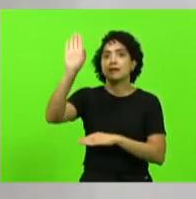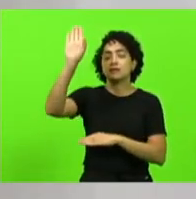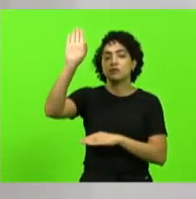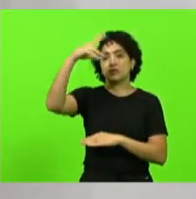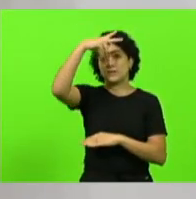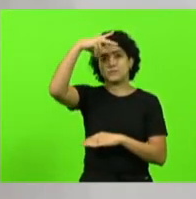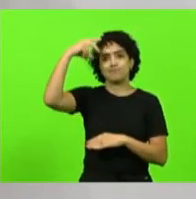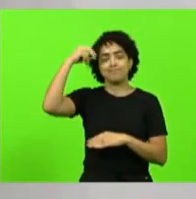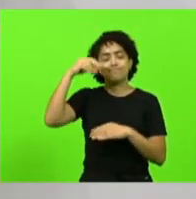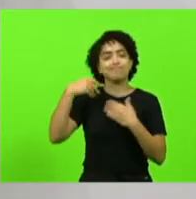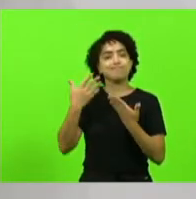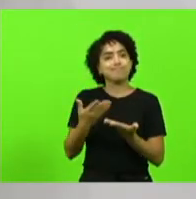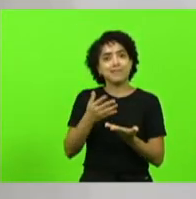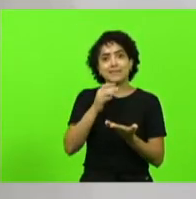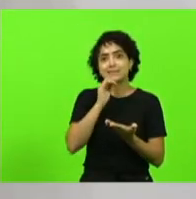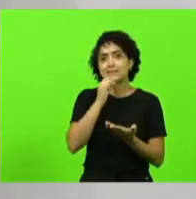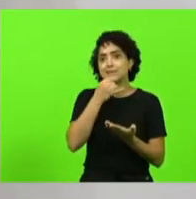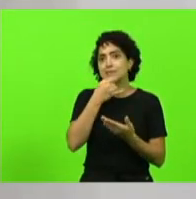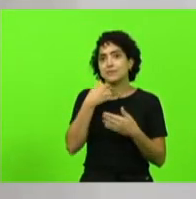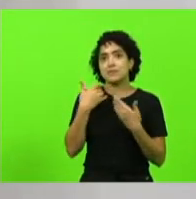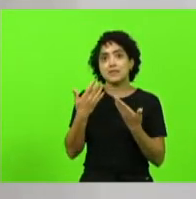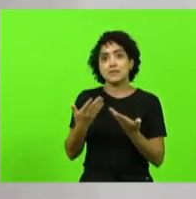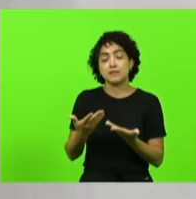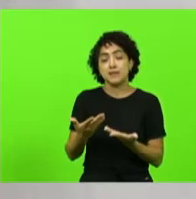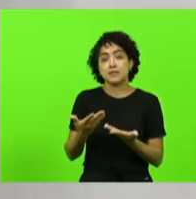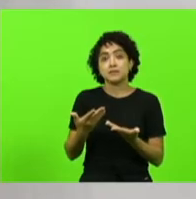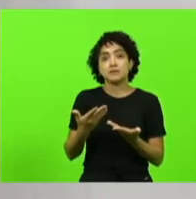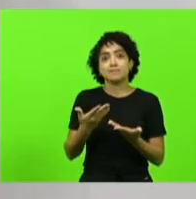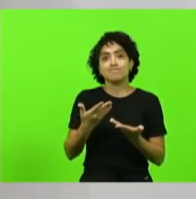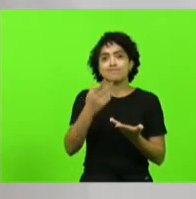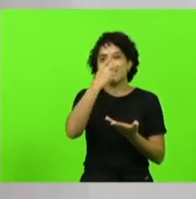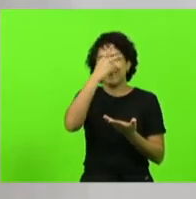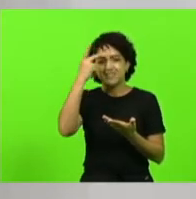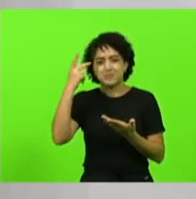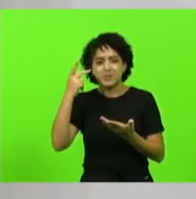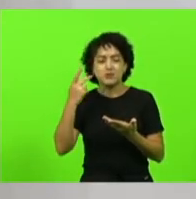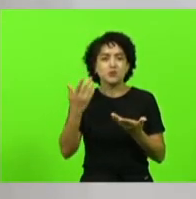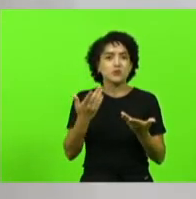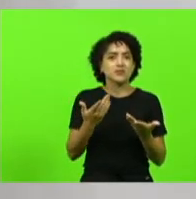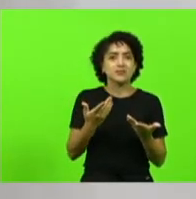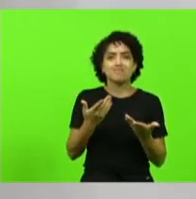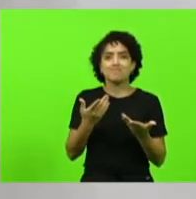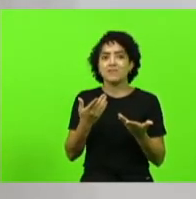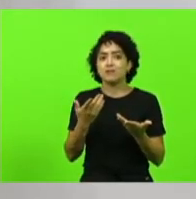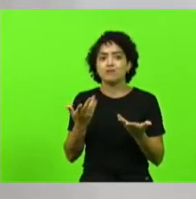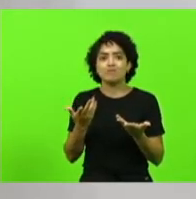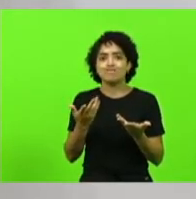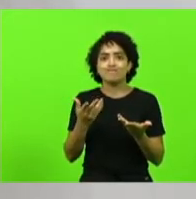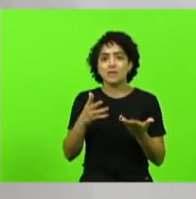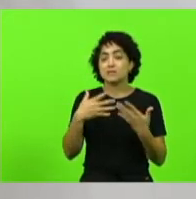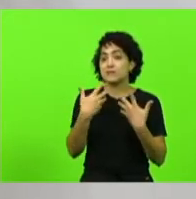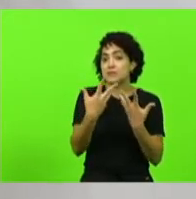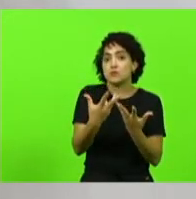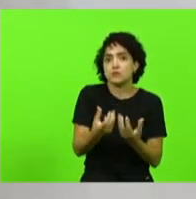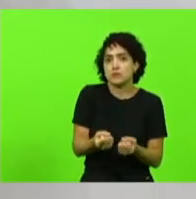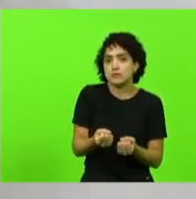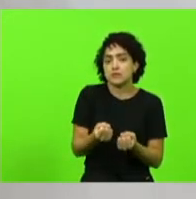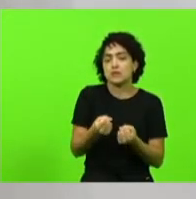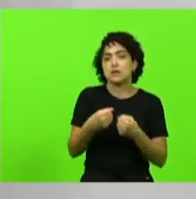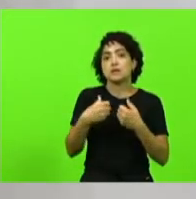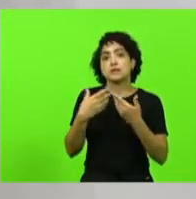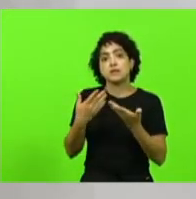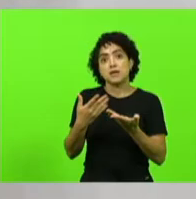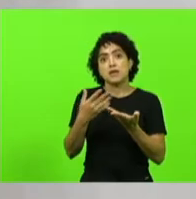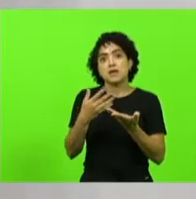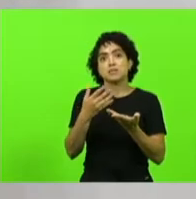infelizmente as pessoas ainda não estão preparadas para isso exemplo disso foi o que